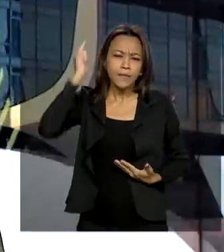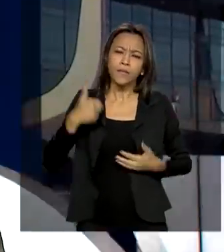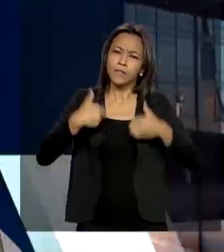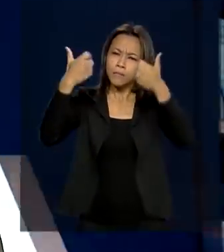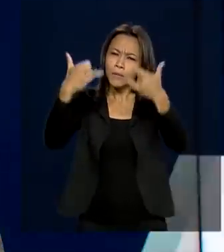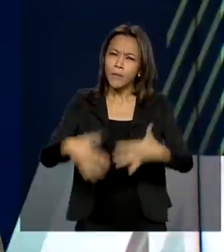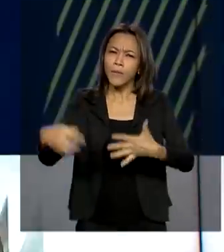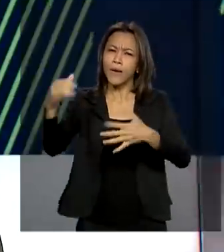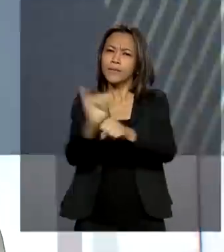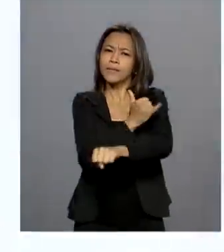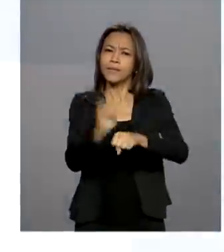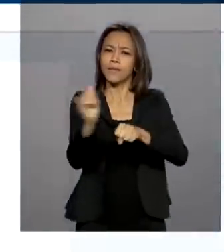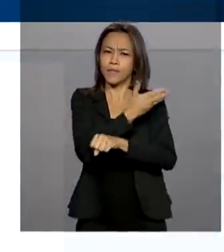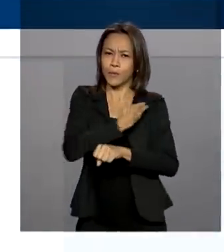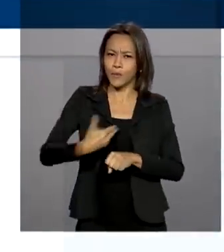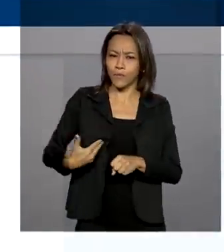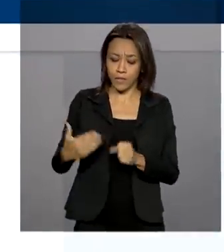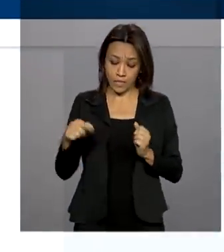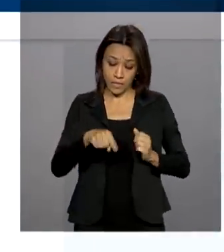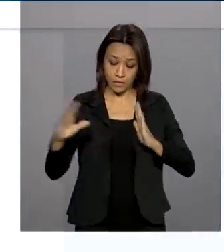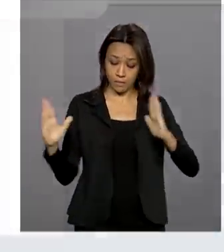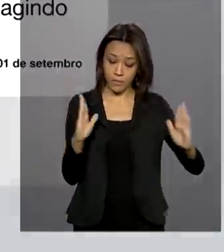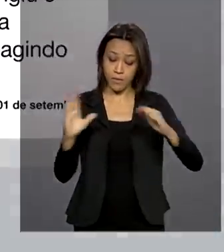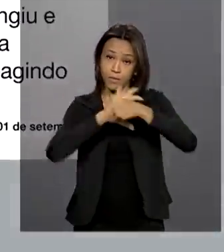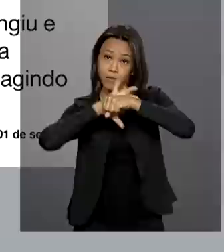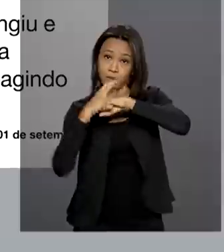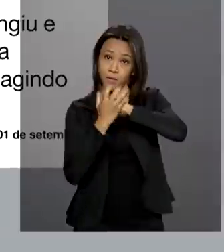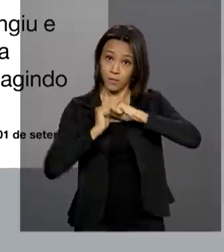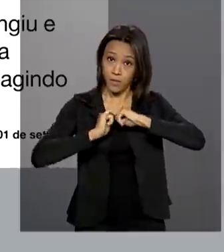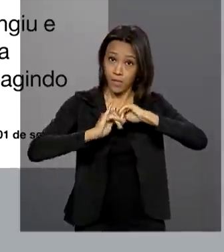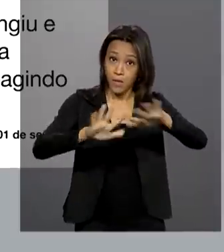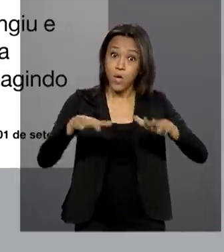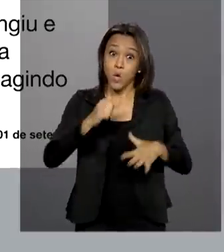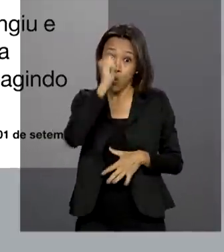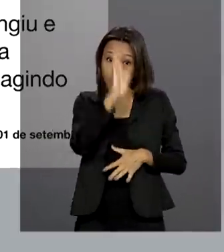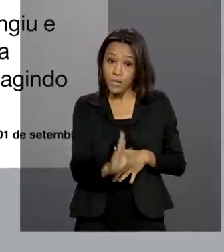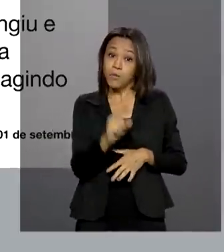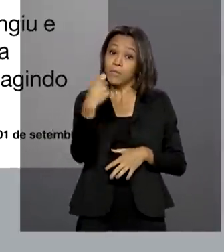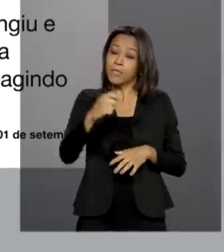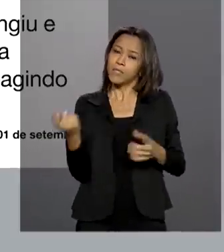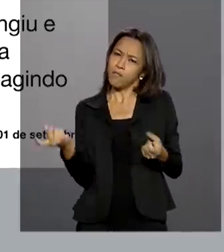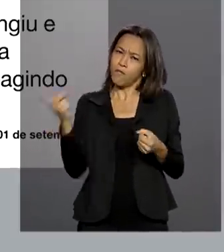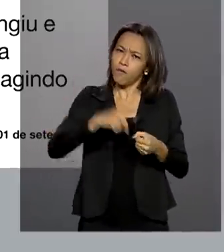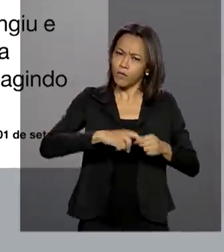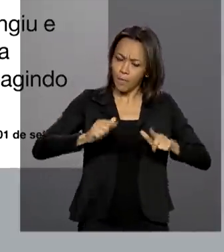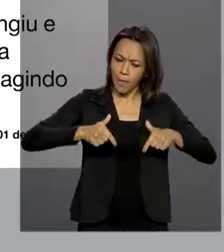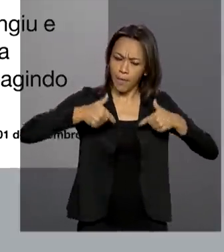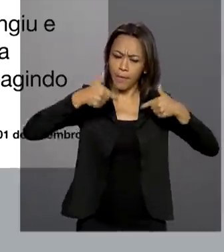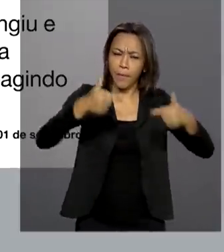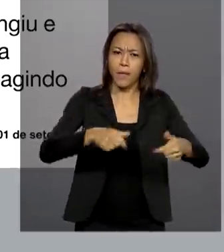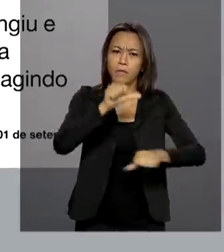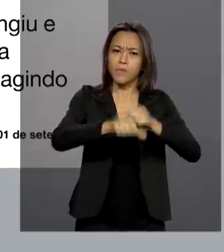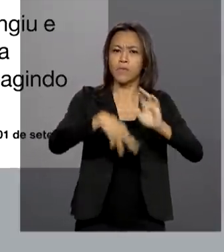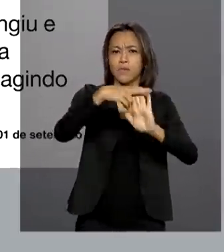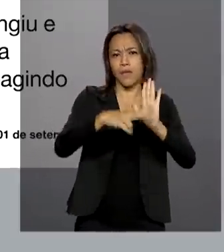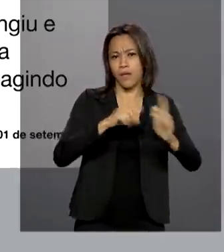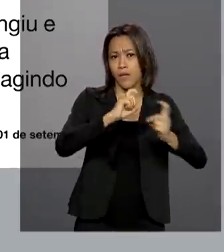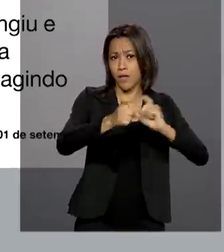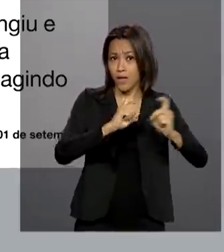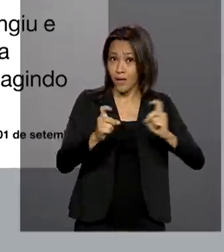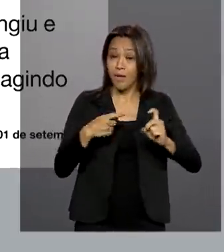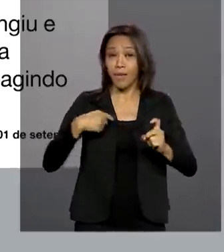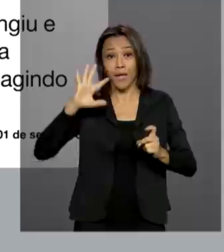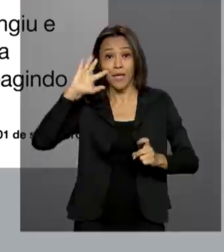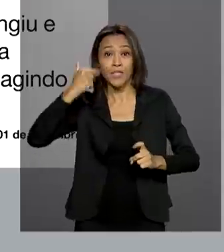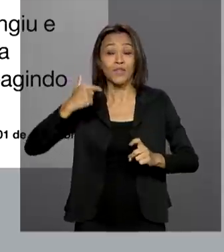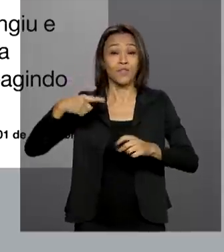durante a pandemia. Disse que o Brasil tem que retomar as reformas estruturantes para o enfrentamento da crise econômica e